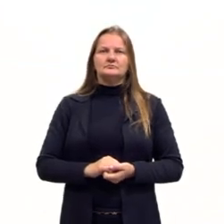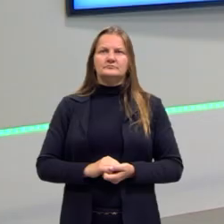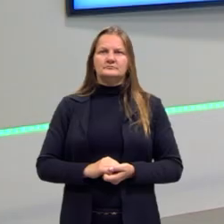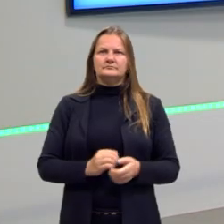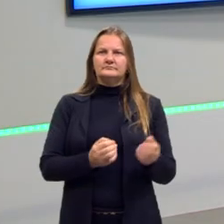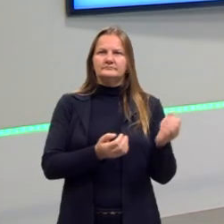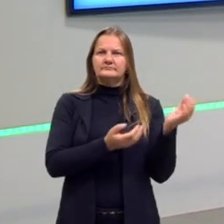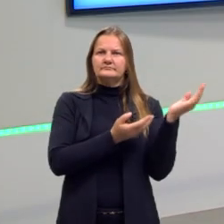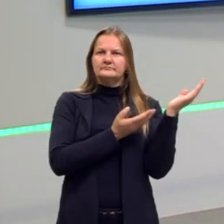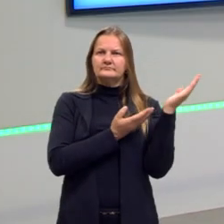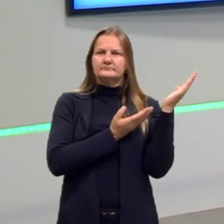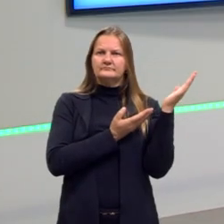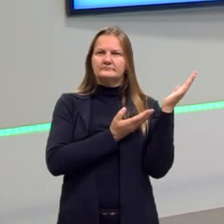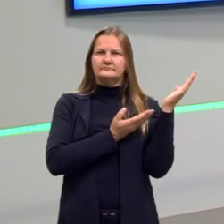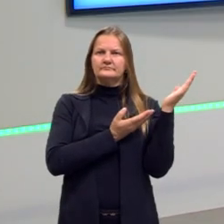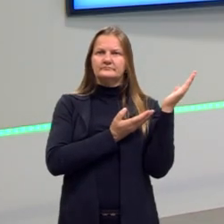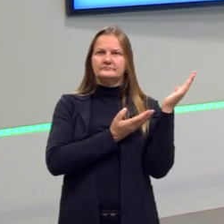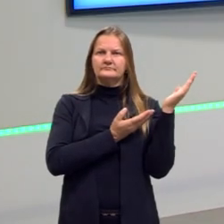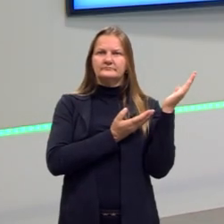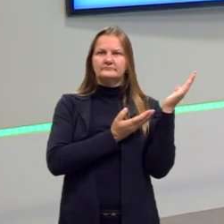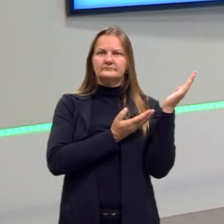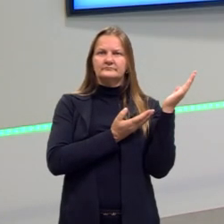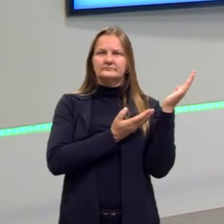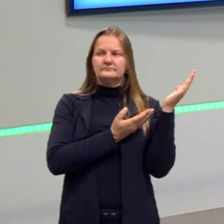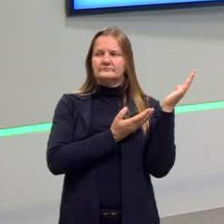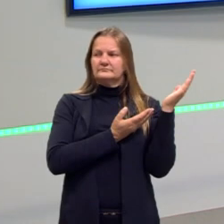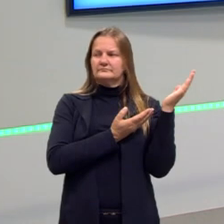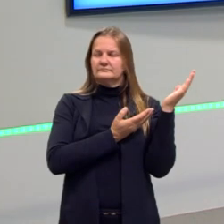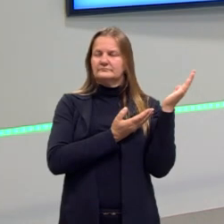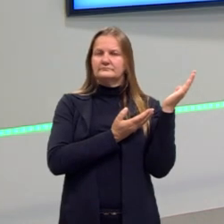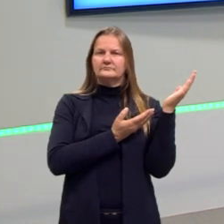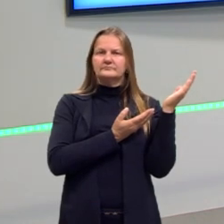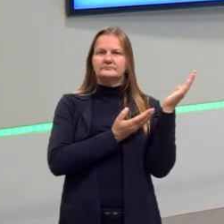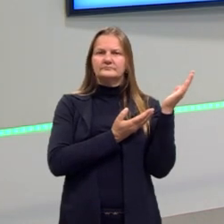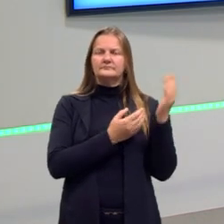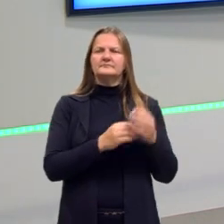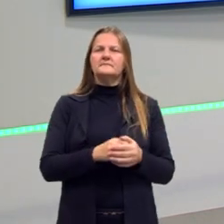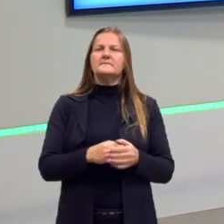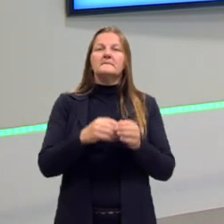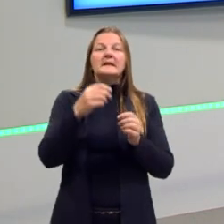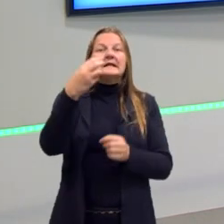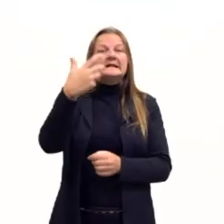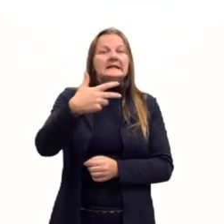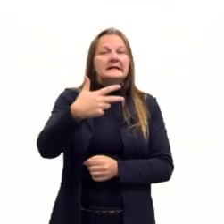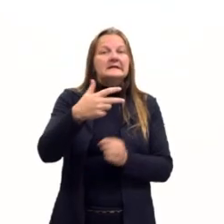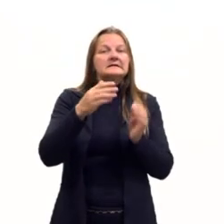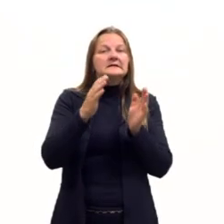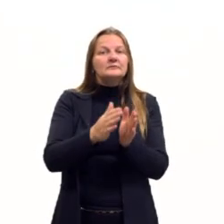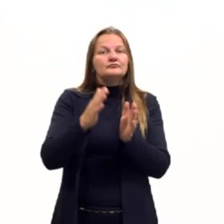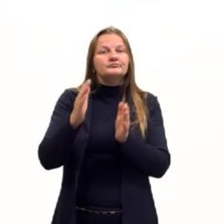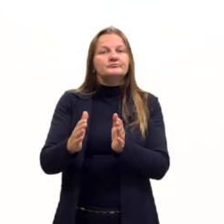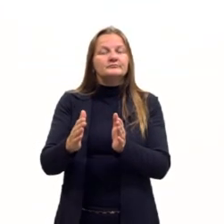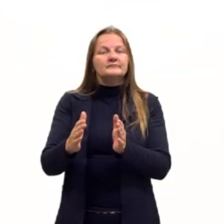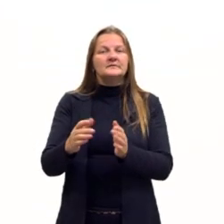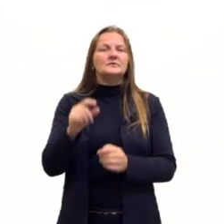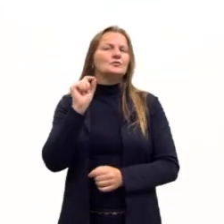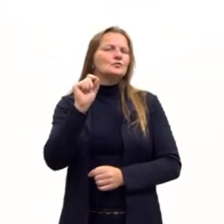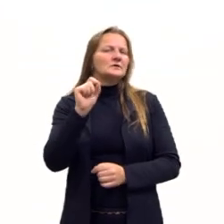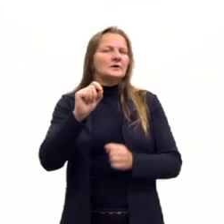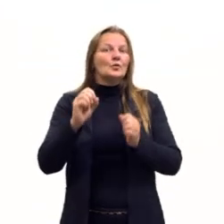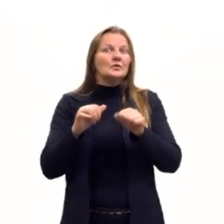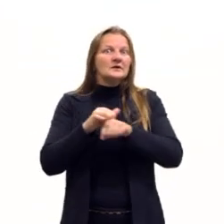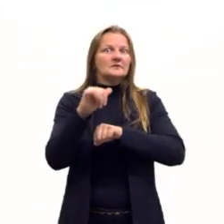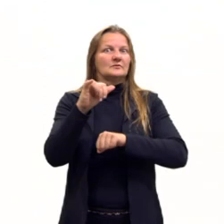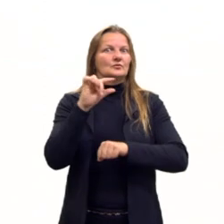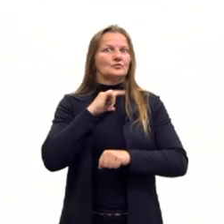mercado interno, tá. Vamos passar então para as outras fases, aí nós temos a terceira e a quarta. A terceira fase,